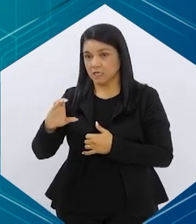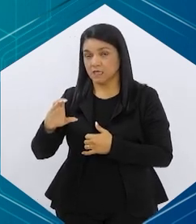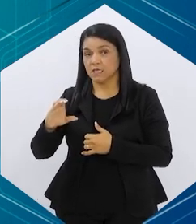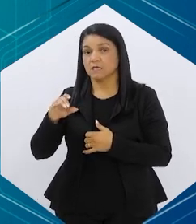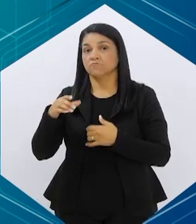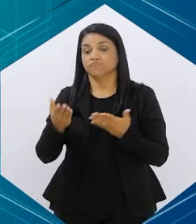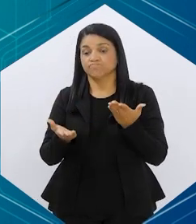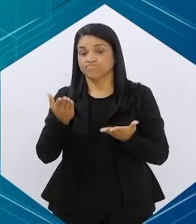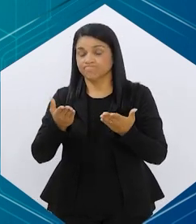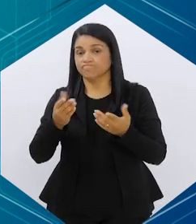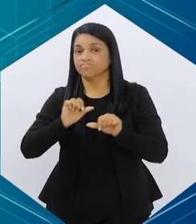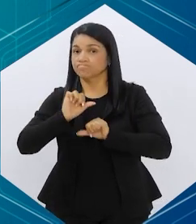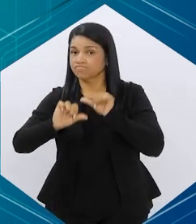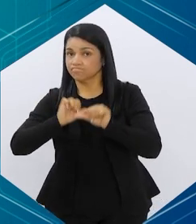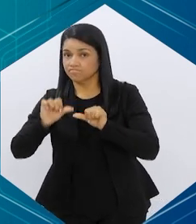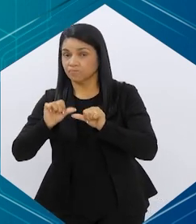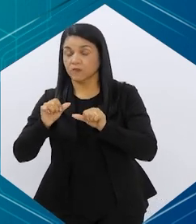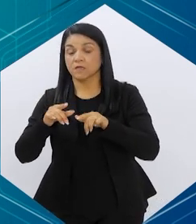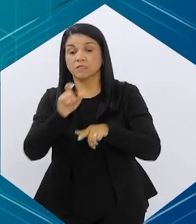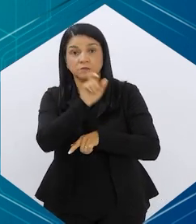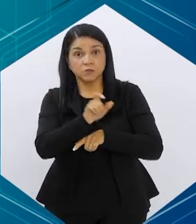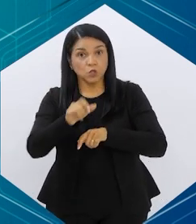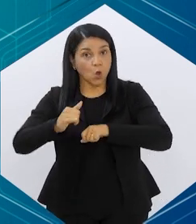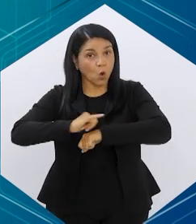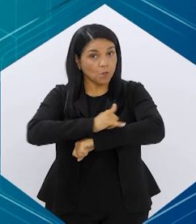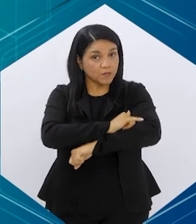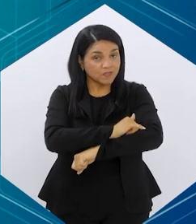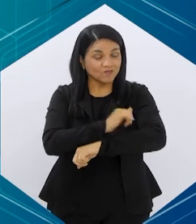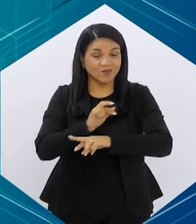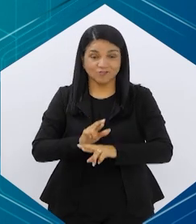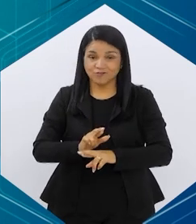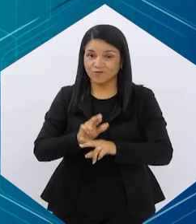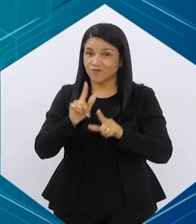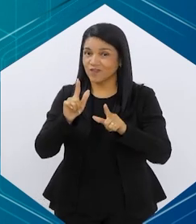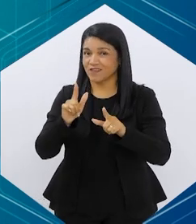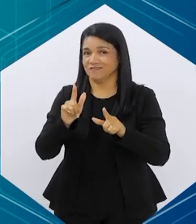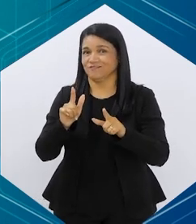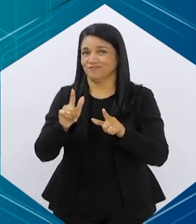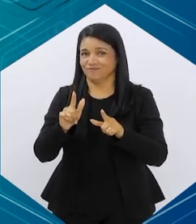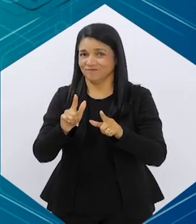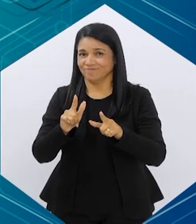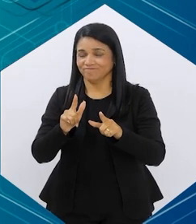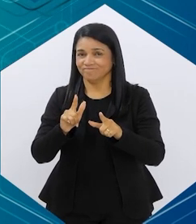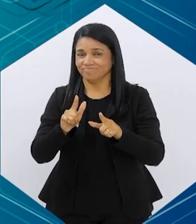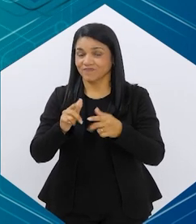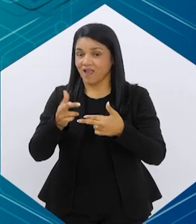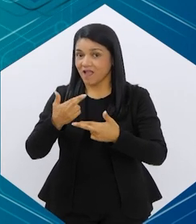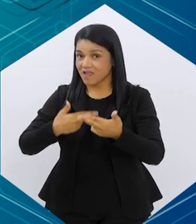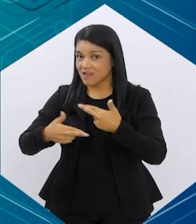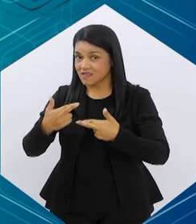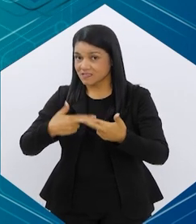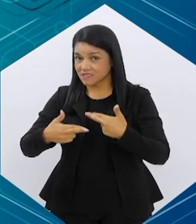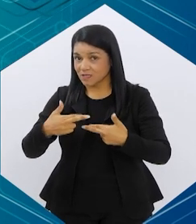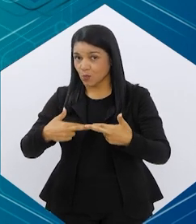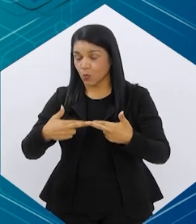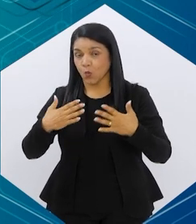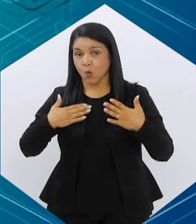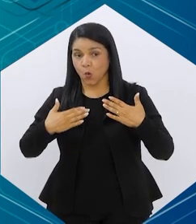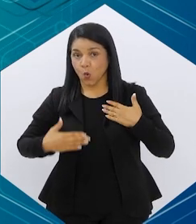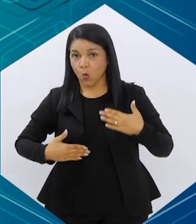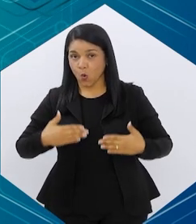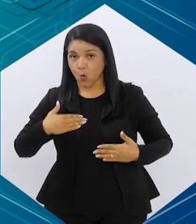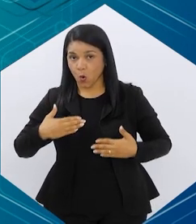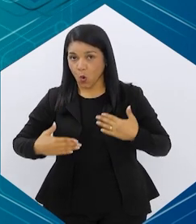embutida nesse peso e tal, terão. Em casos de obesos, dificilmente a gente vai ter uma alteração para que essa relação entre massa, entre